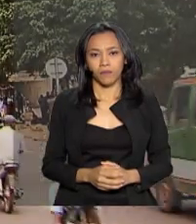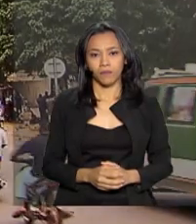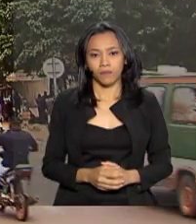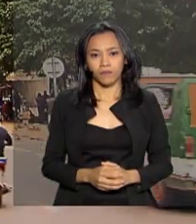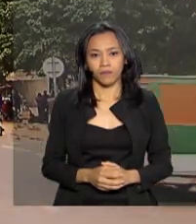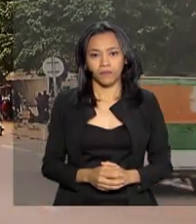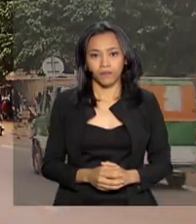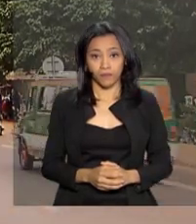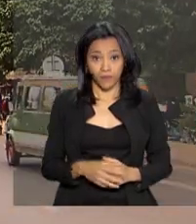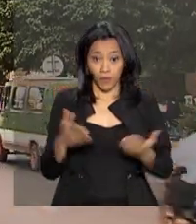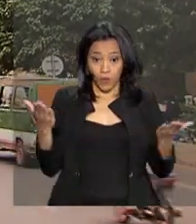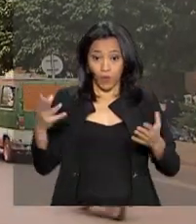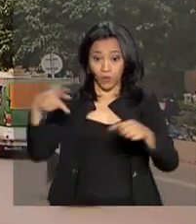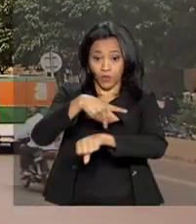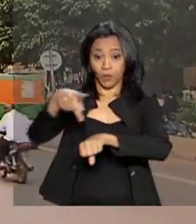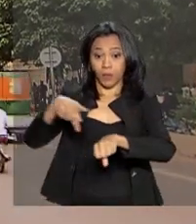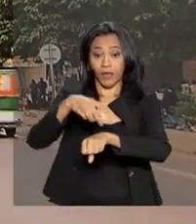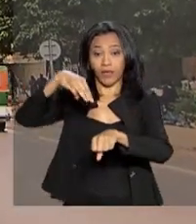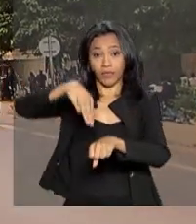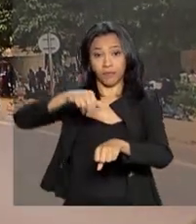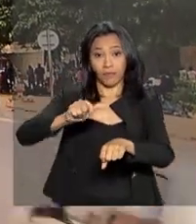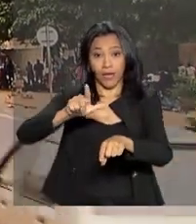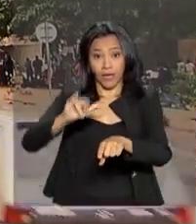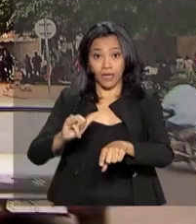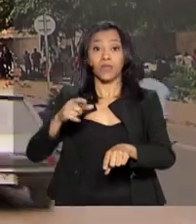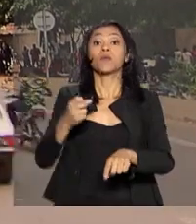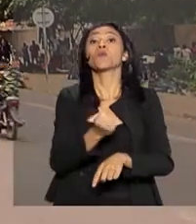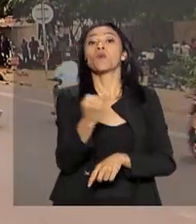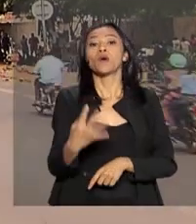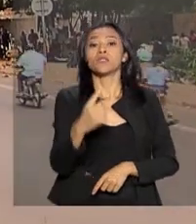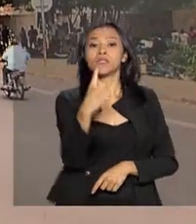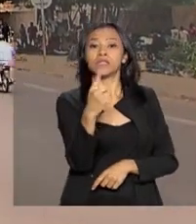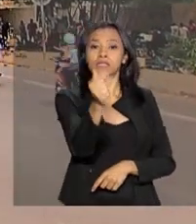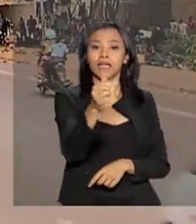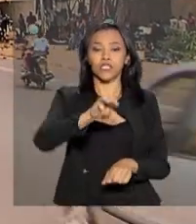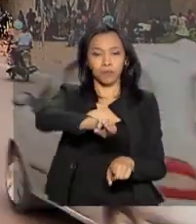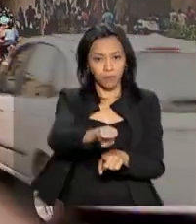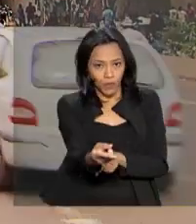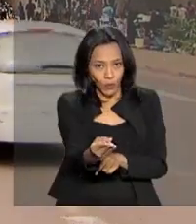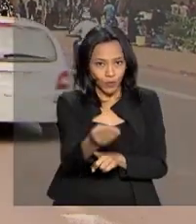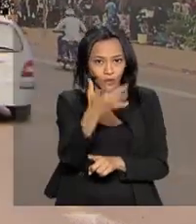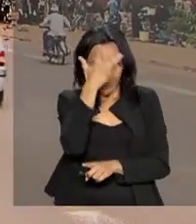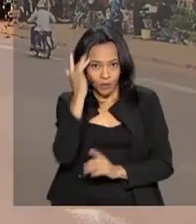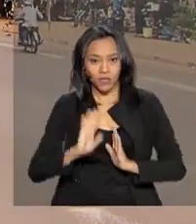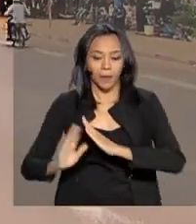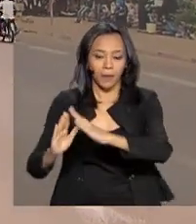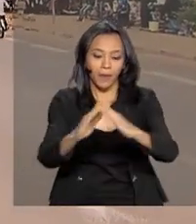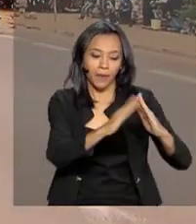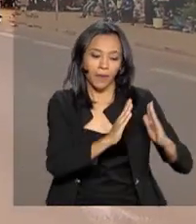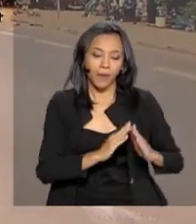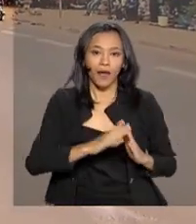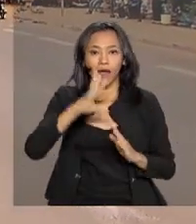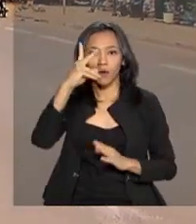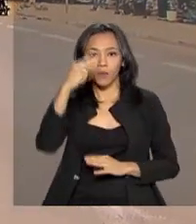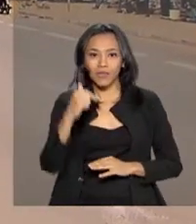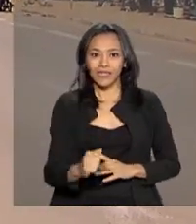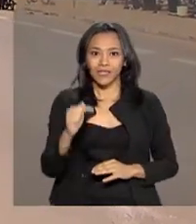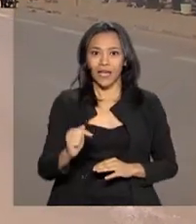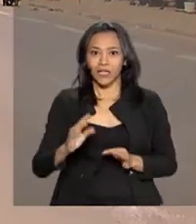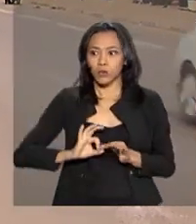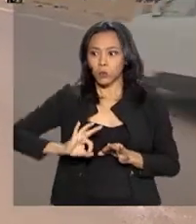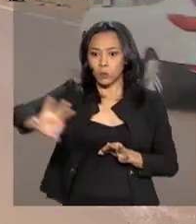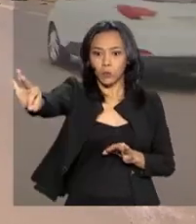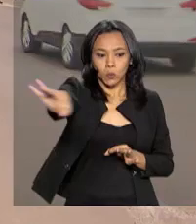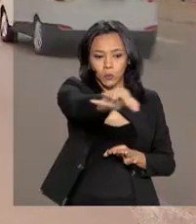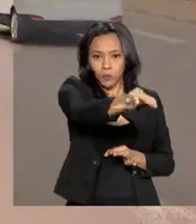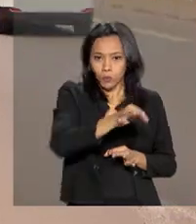O Mali tem hoje cerca de 17 milhões de habitantes. É o sétimo maior país em extensão do continente africano.